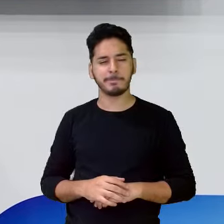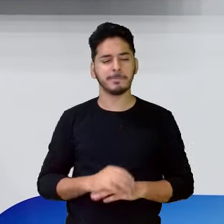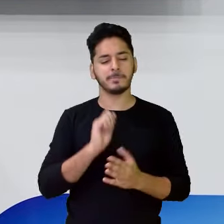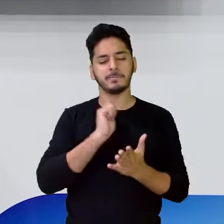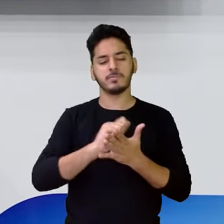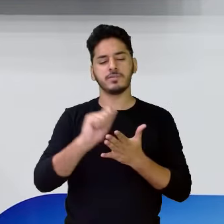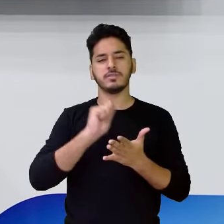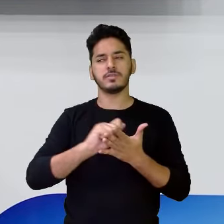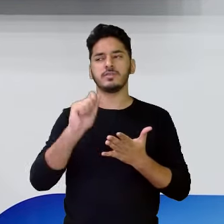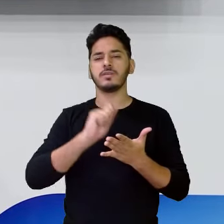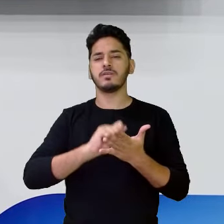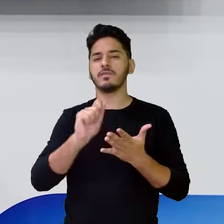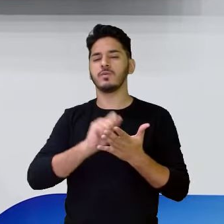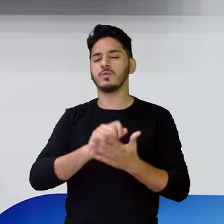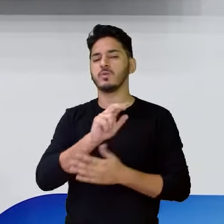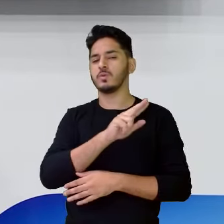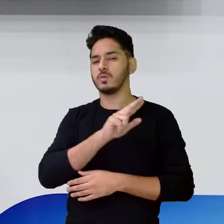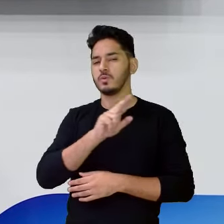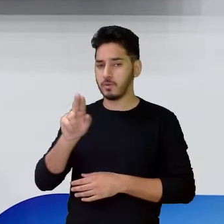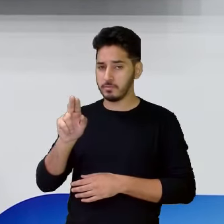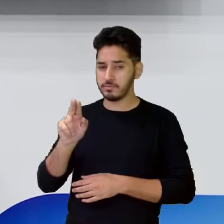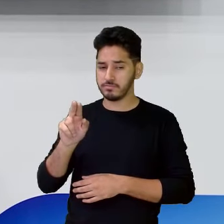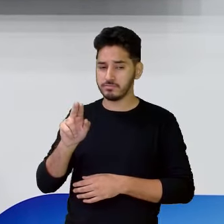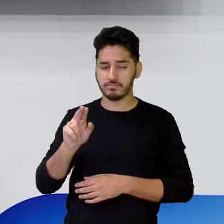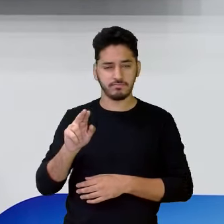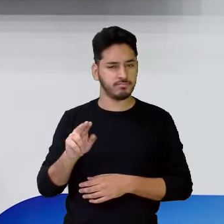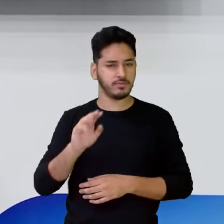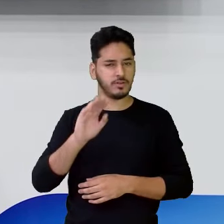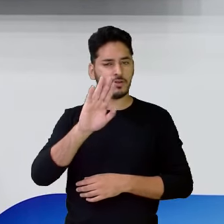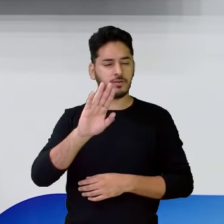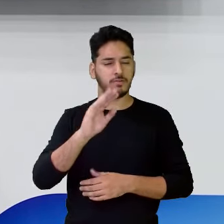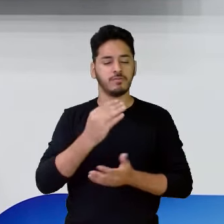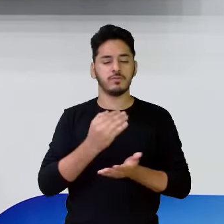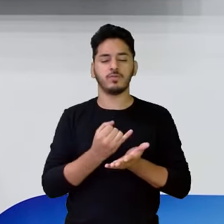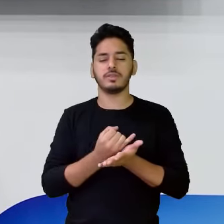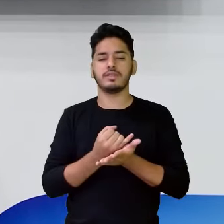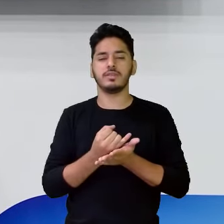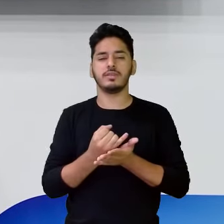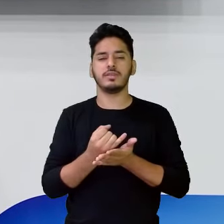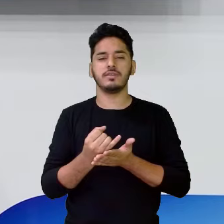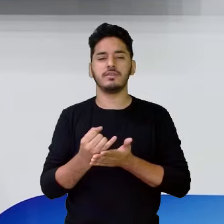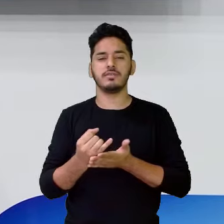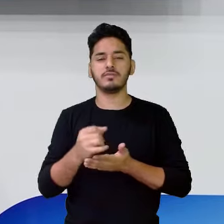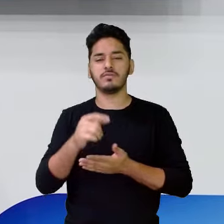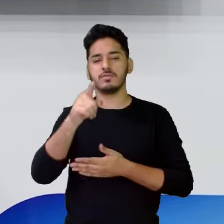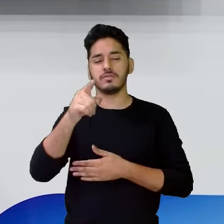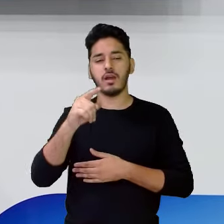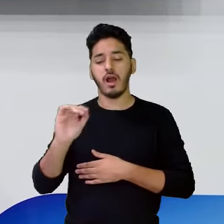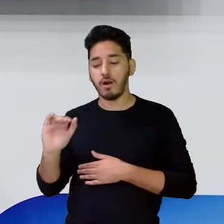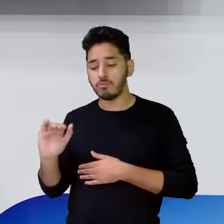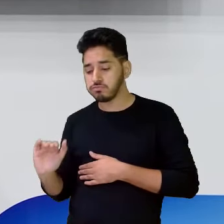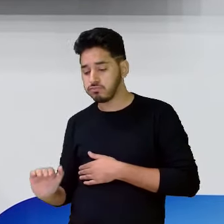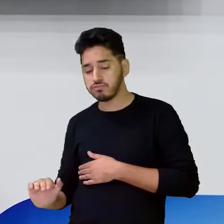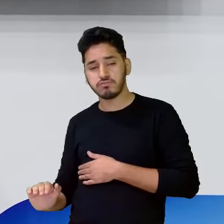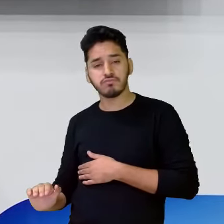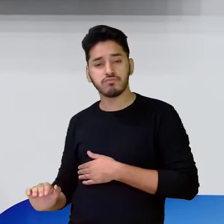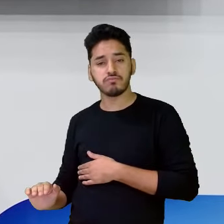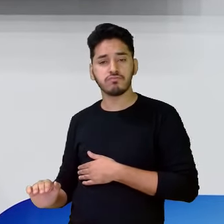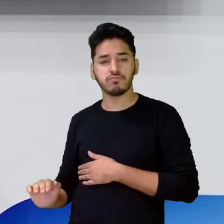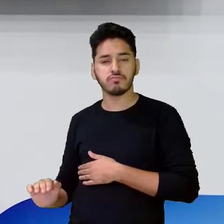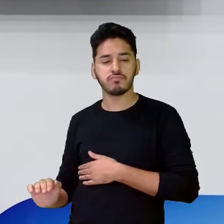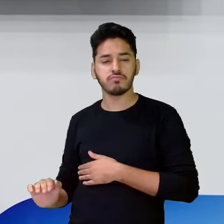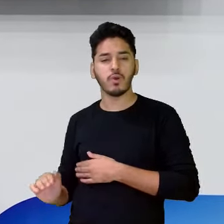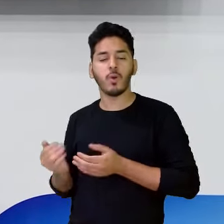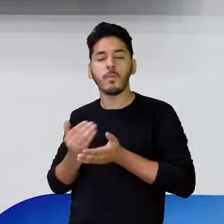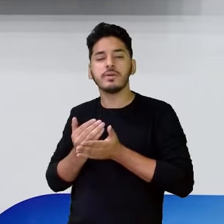Escrevendo o nome. A gente vai lá no início, quando você estava na educação infantil ainda, estava